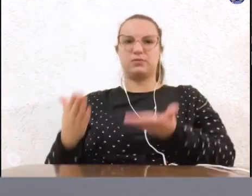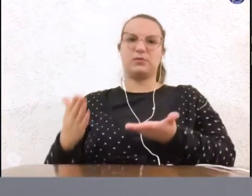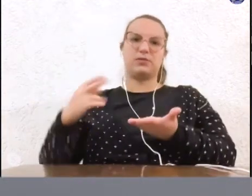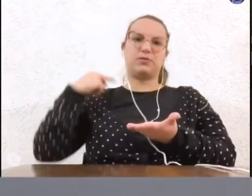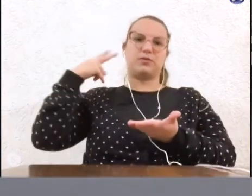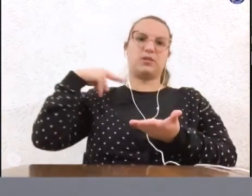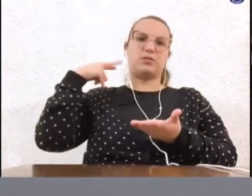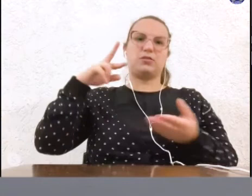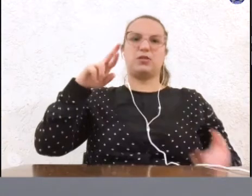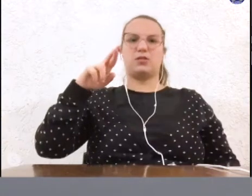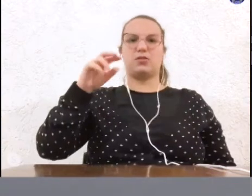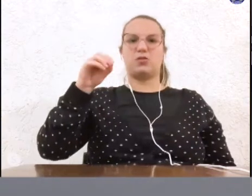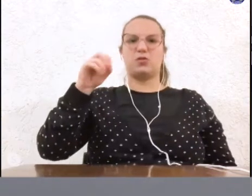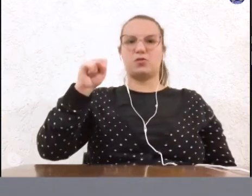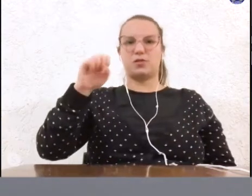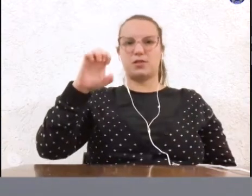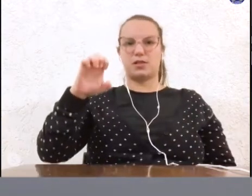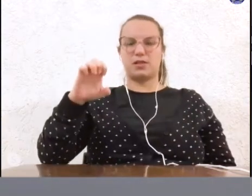Rosiel